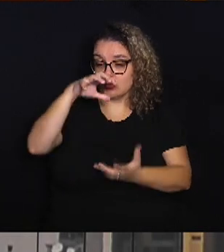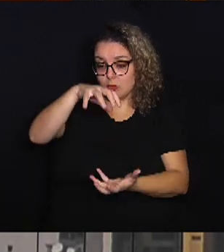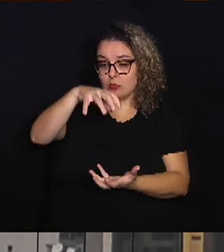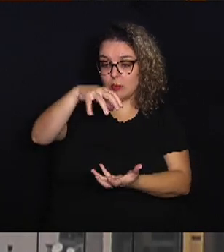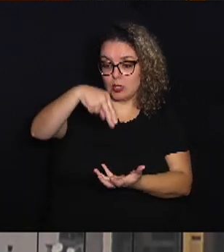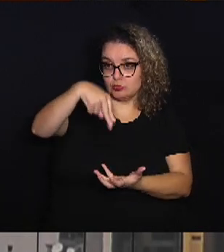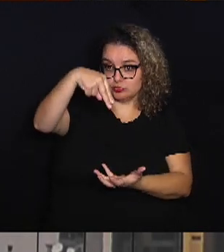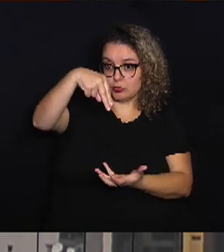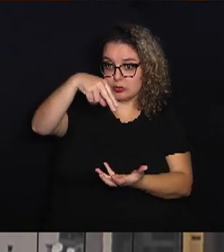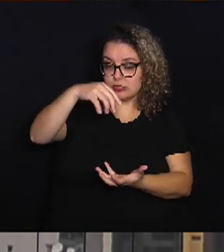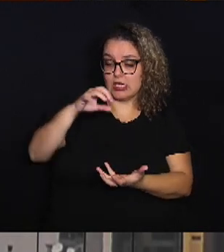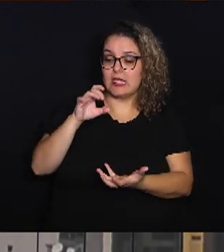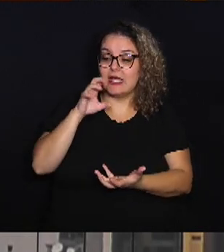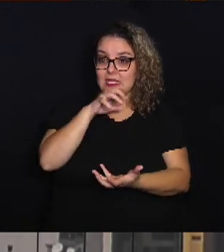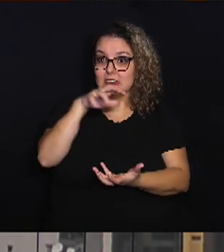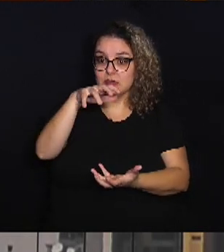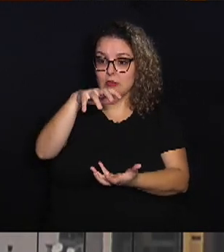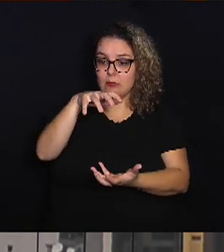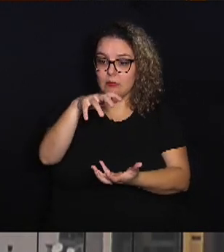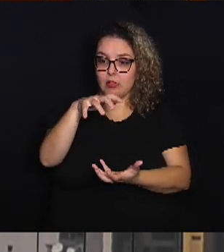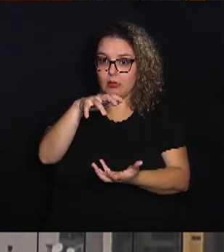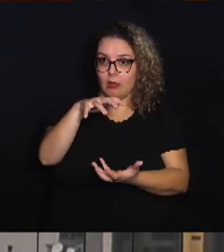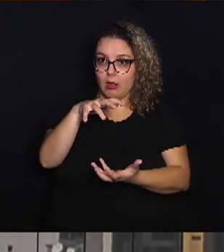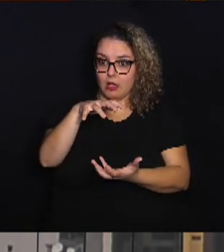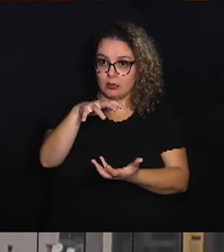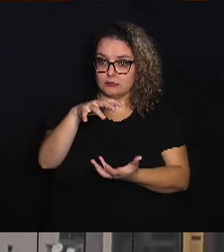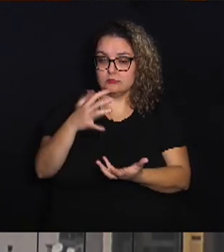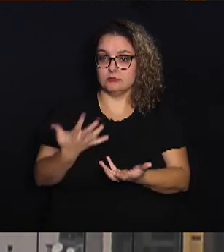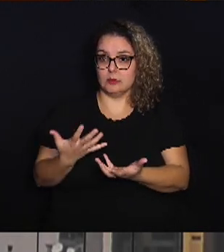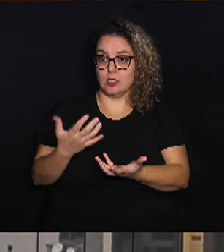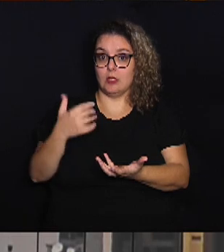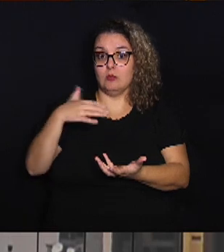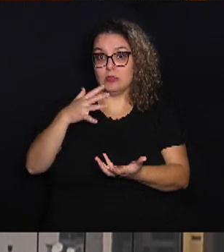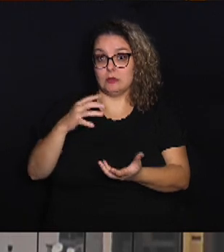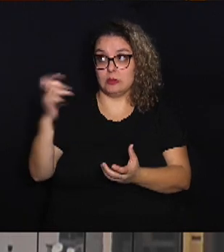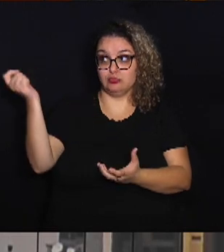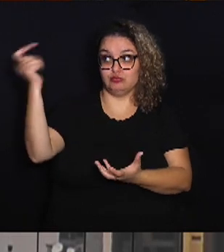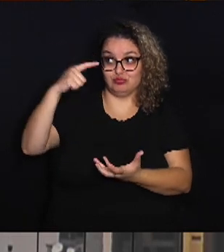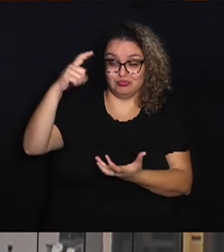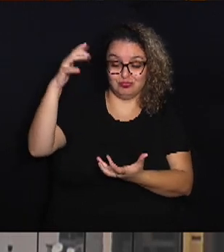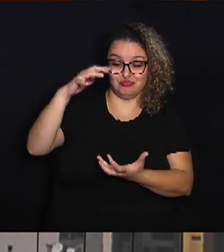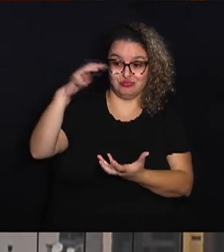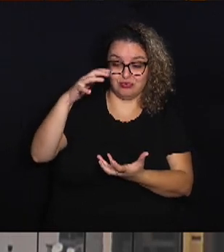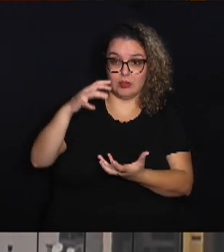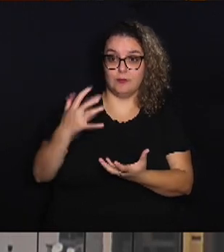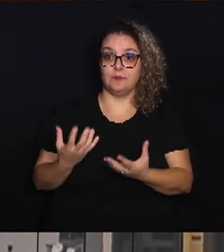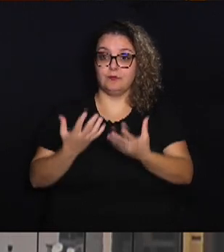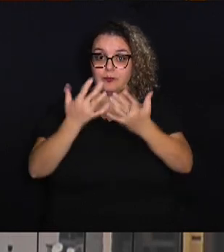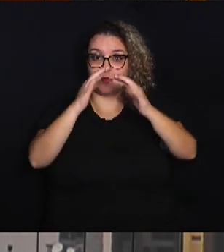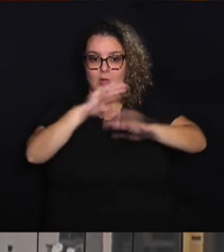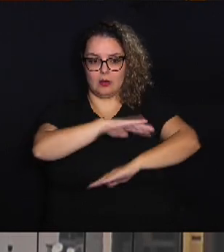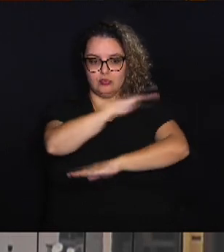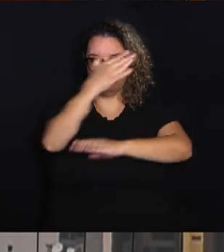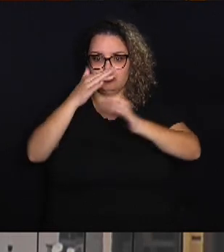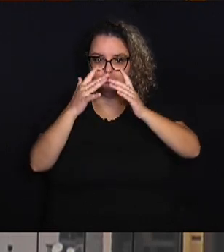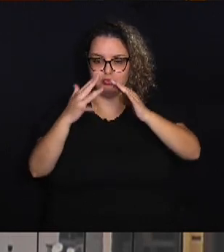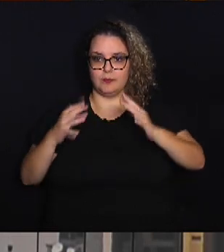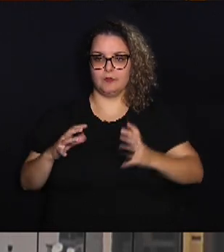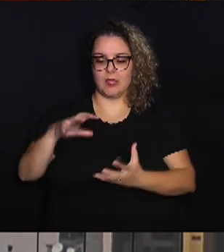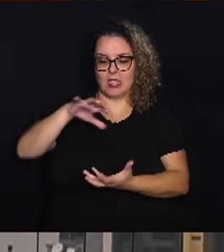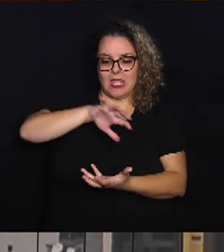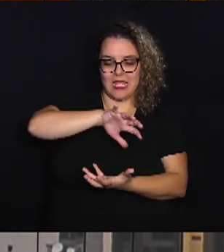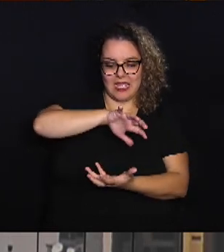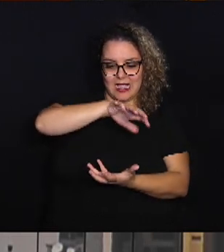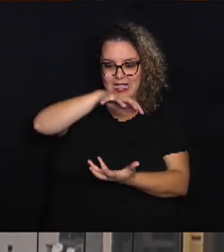superaquecer porque o planeta está mais exposto. O desgaste também da camada de ozônio, que é a